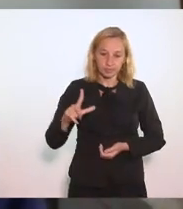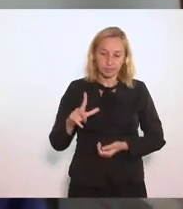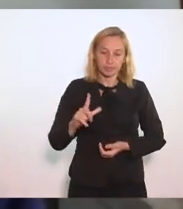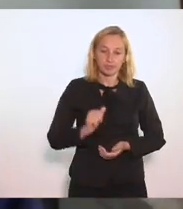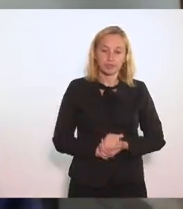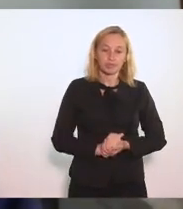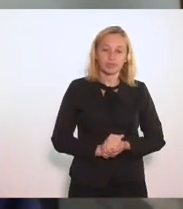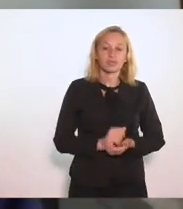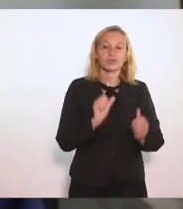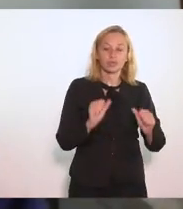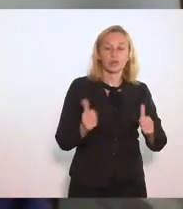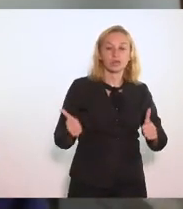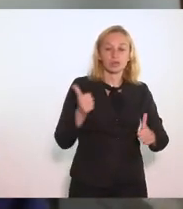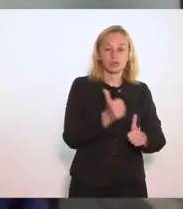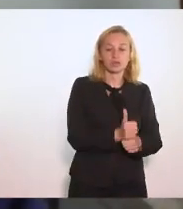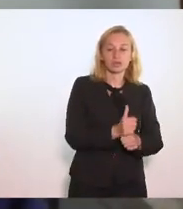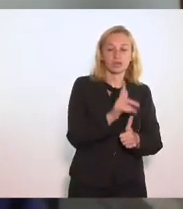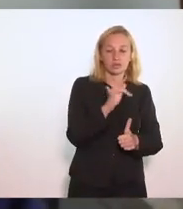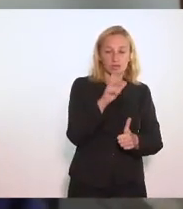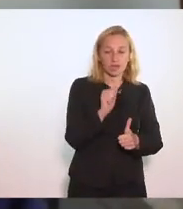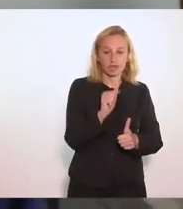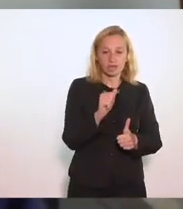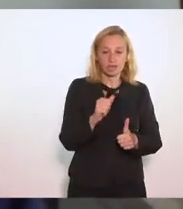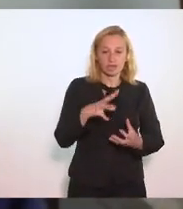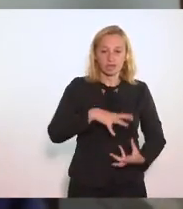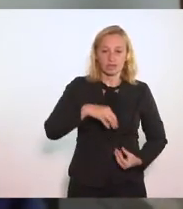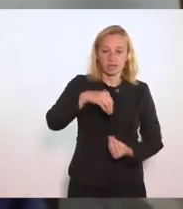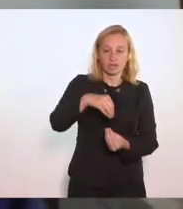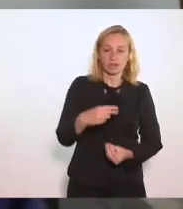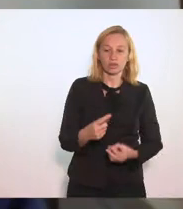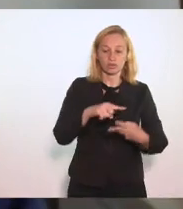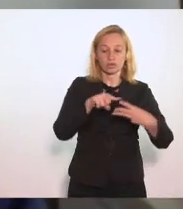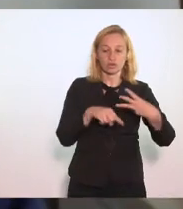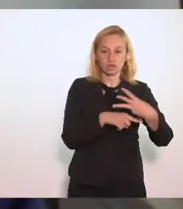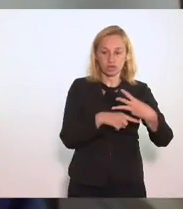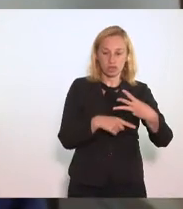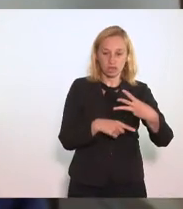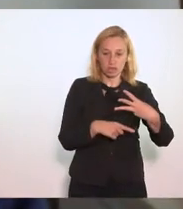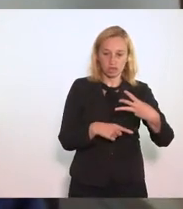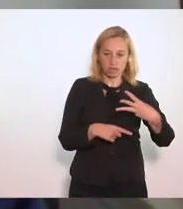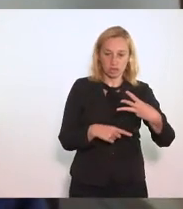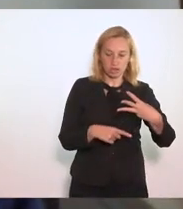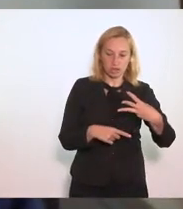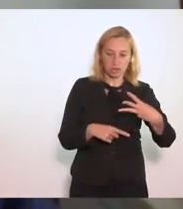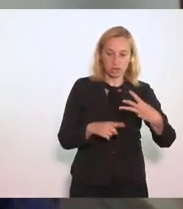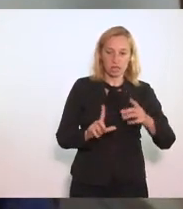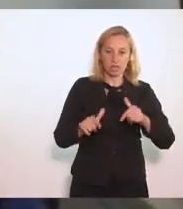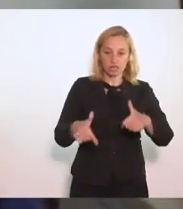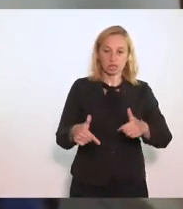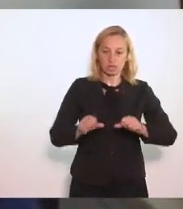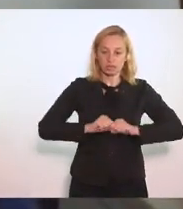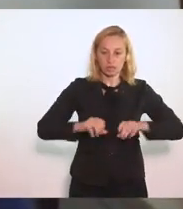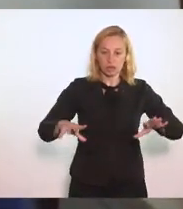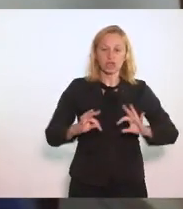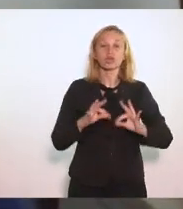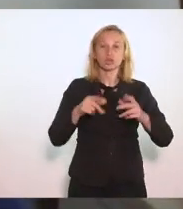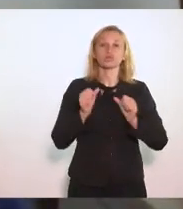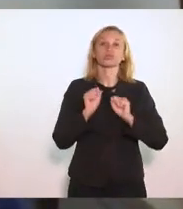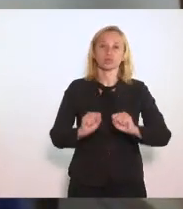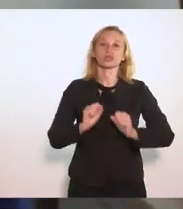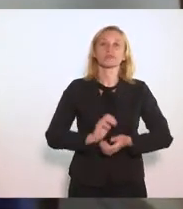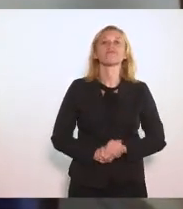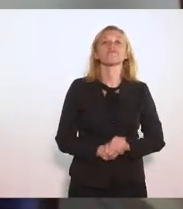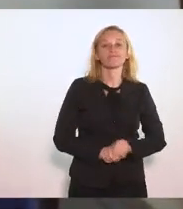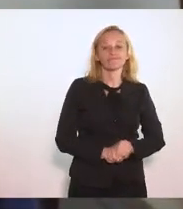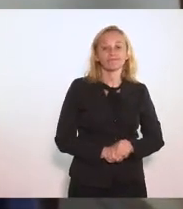Podem ser substituídas Pelos fantasmas Dos três senadores Ceifados Pela pandemia Tudo é possível